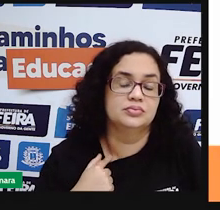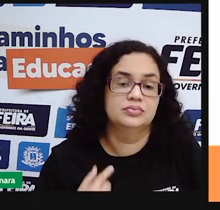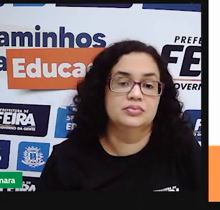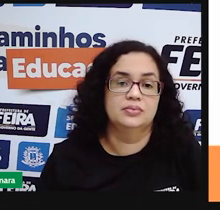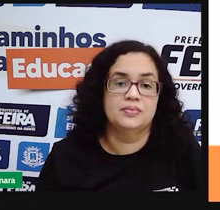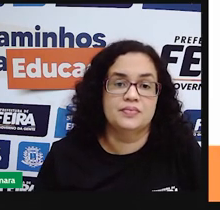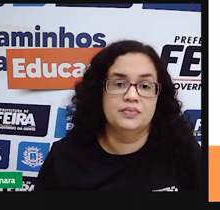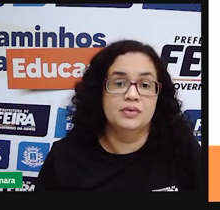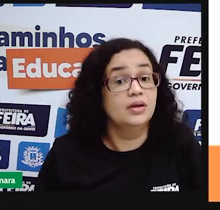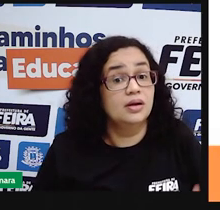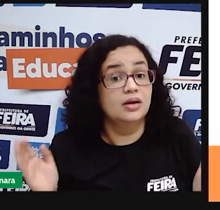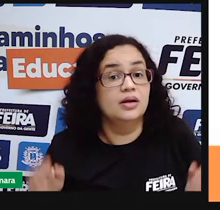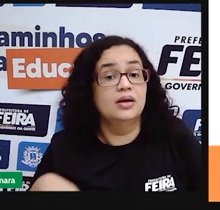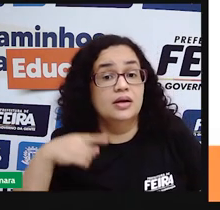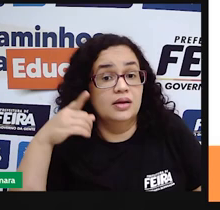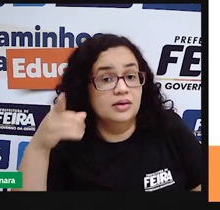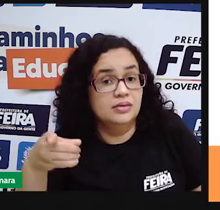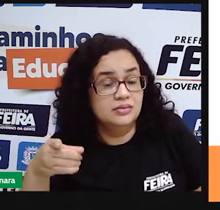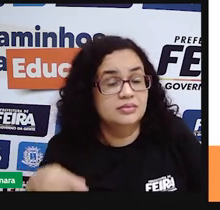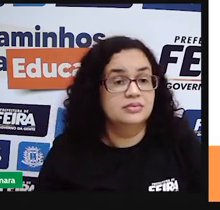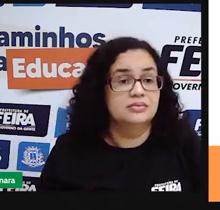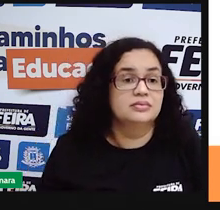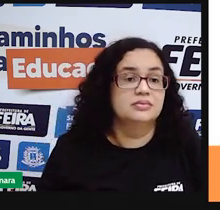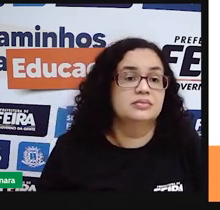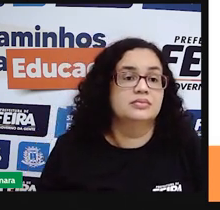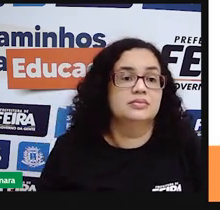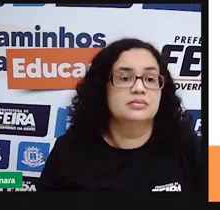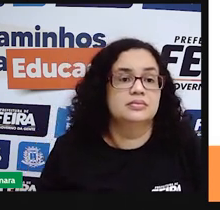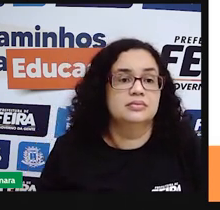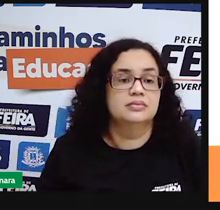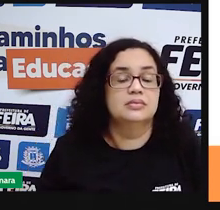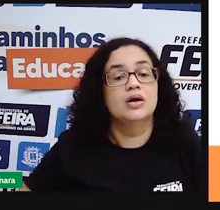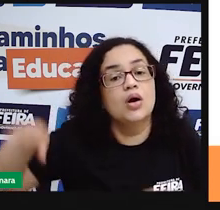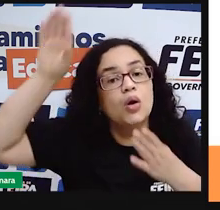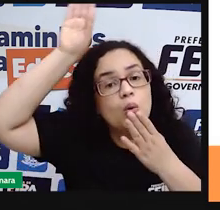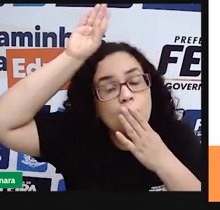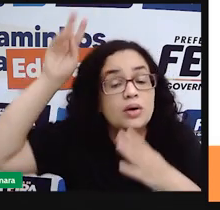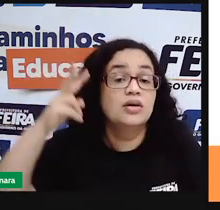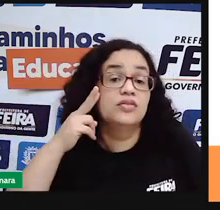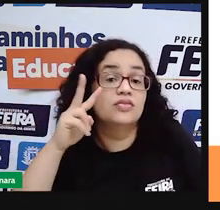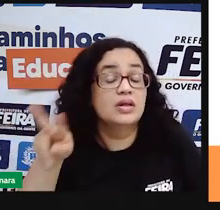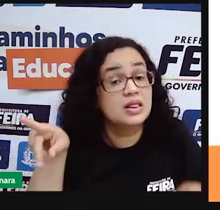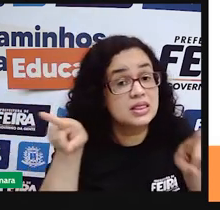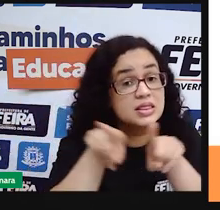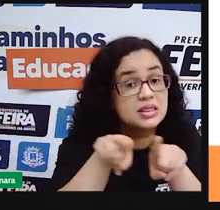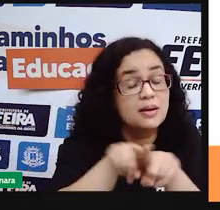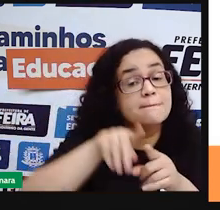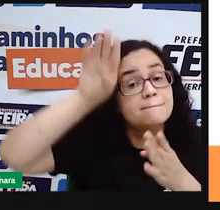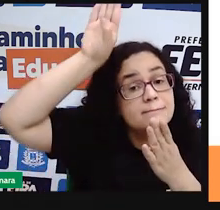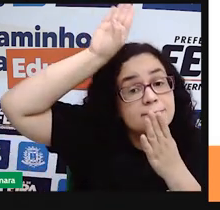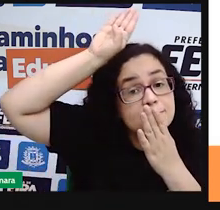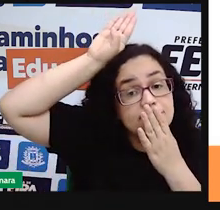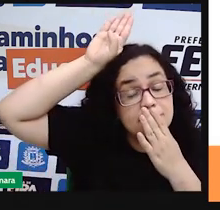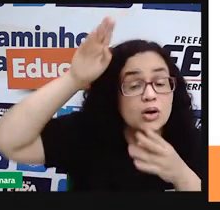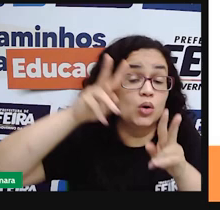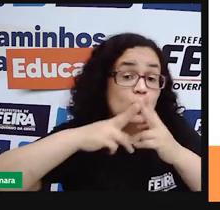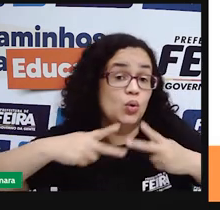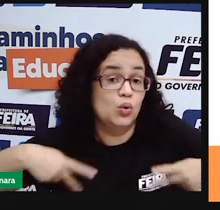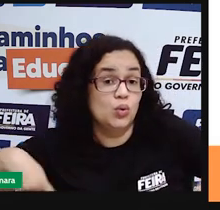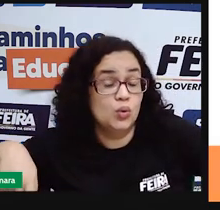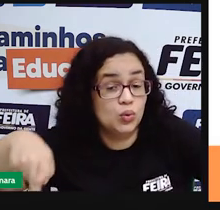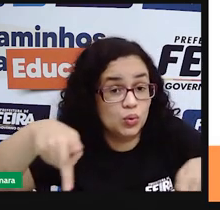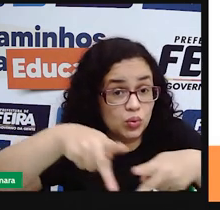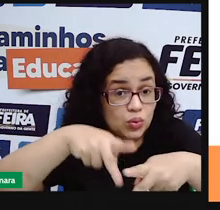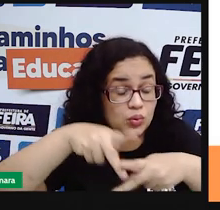e aí quem é que cuida dos indígenas né a gente viu que os indígenas formam aí um povo né formam